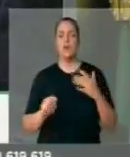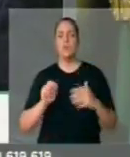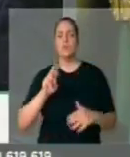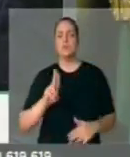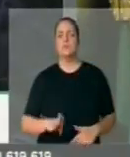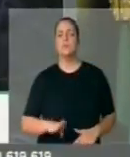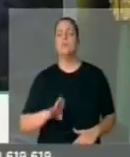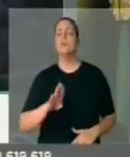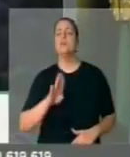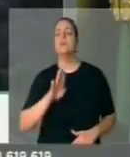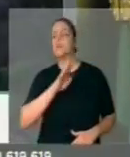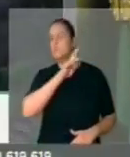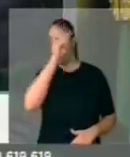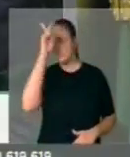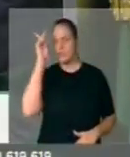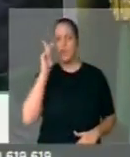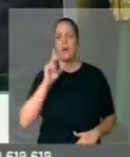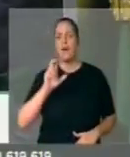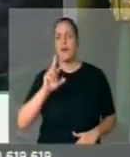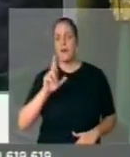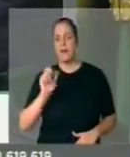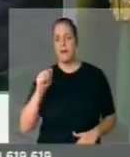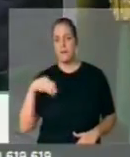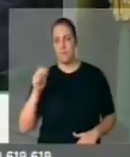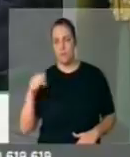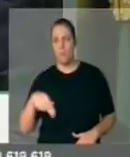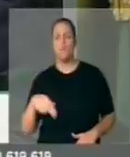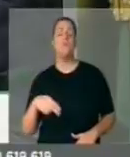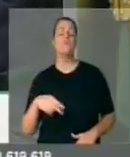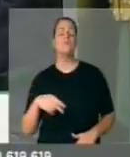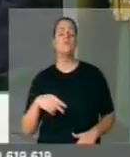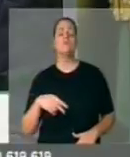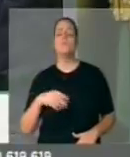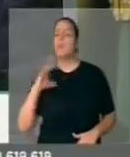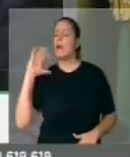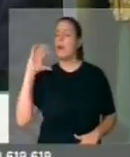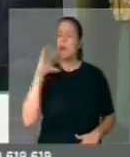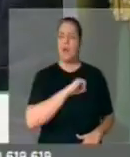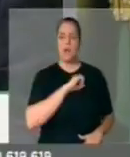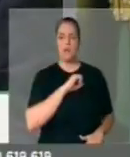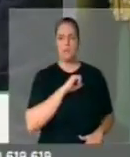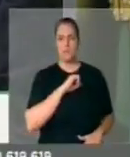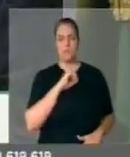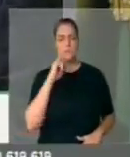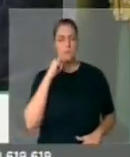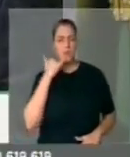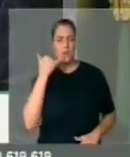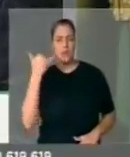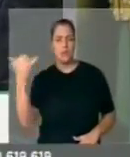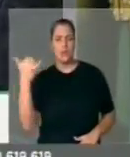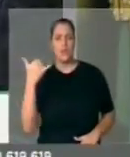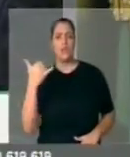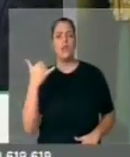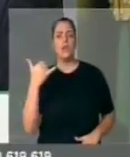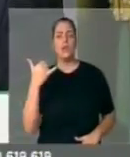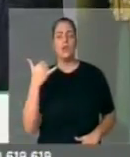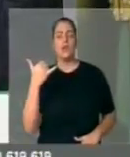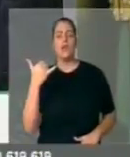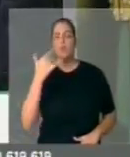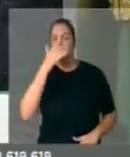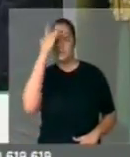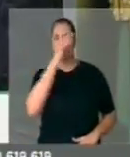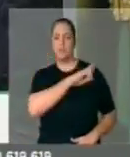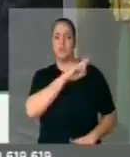Ramão, daquela localidade, e imediatamente foi ligado, eu liguei para o nosso superintendente do